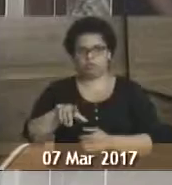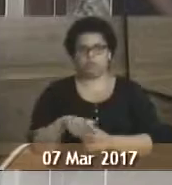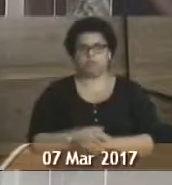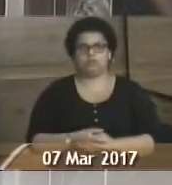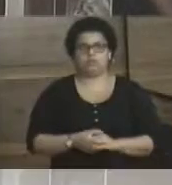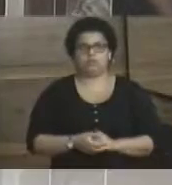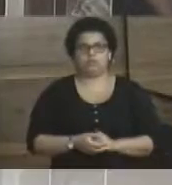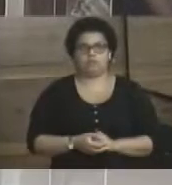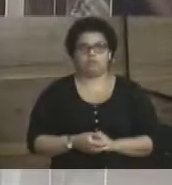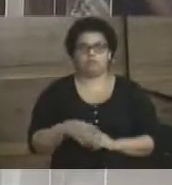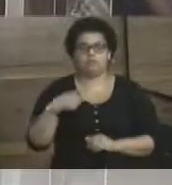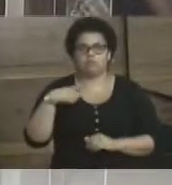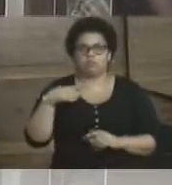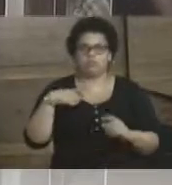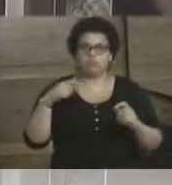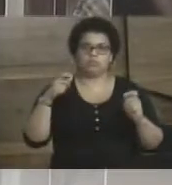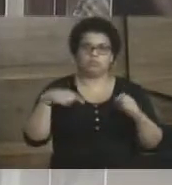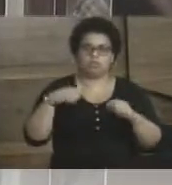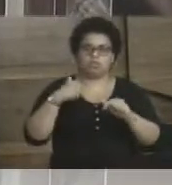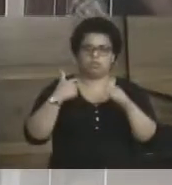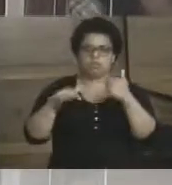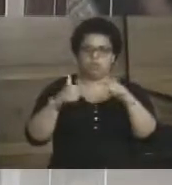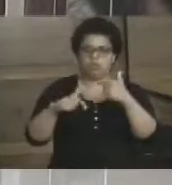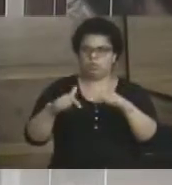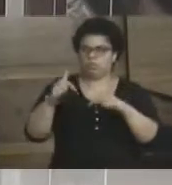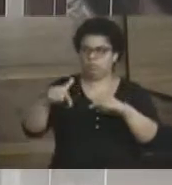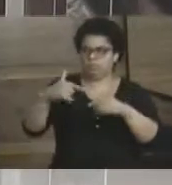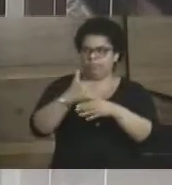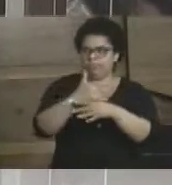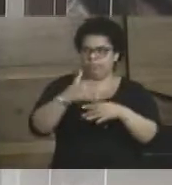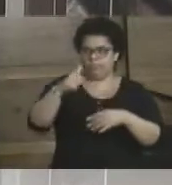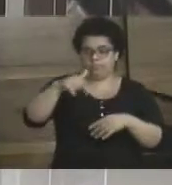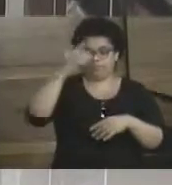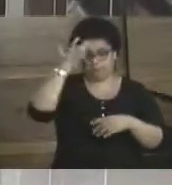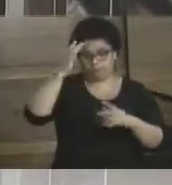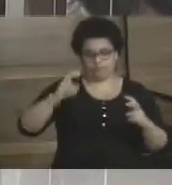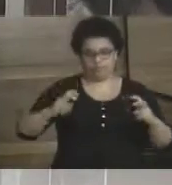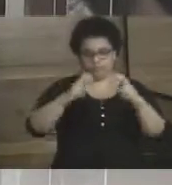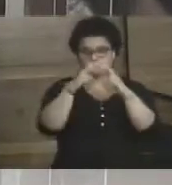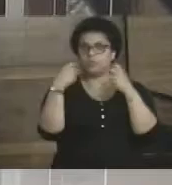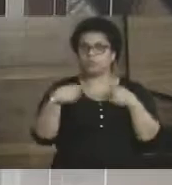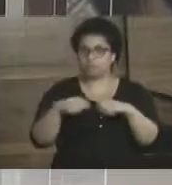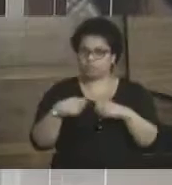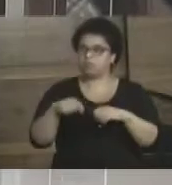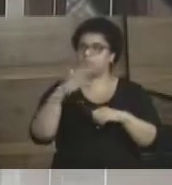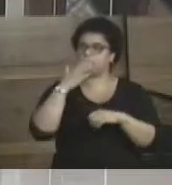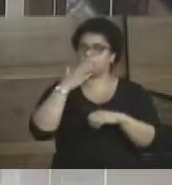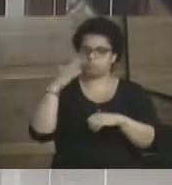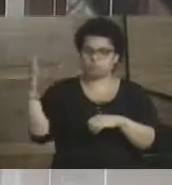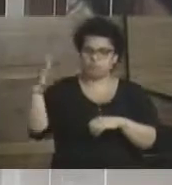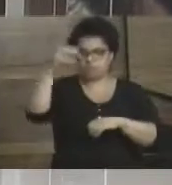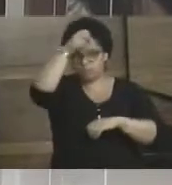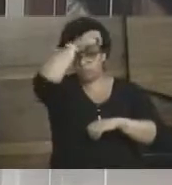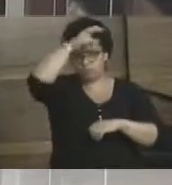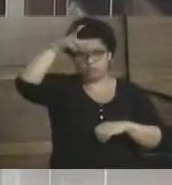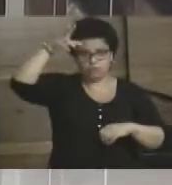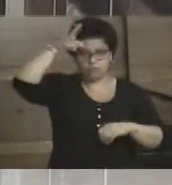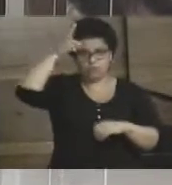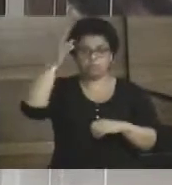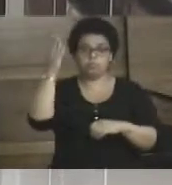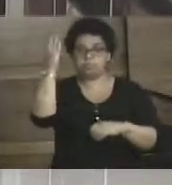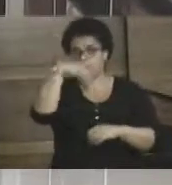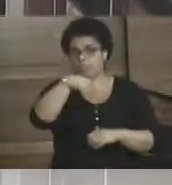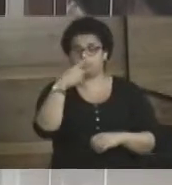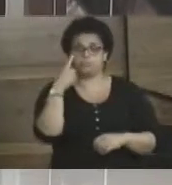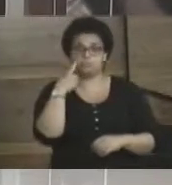é uma concessão que tem com o município pela prestação de serviço, eu acho que essa casa tem que requerer à prefeitura essa concessão para que